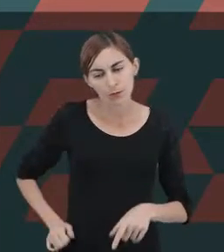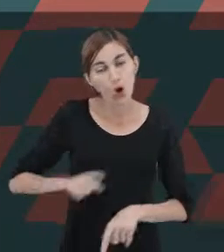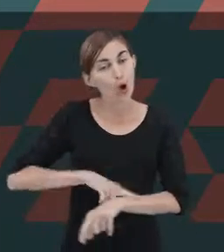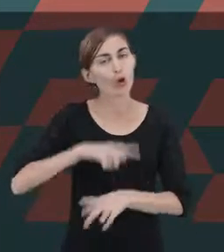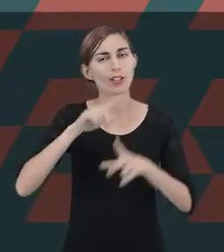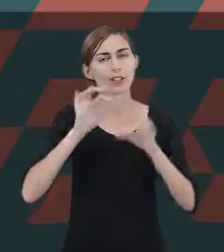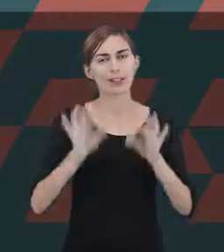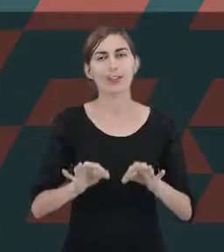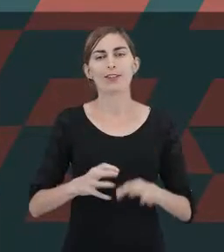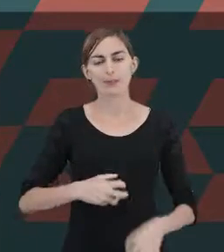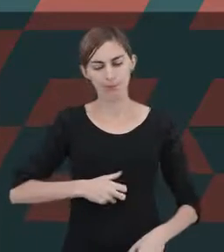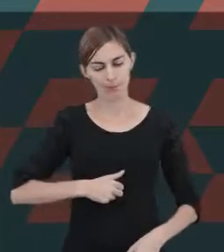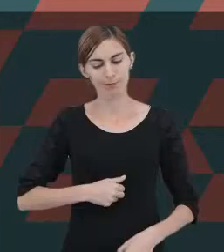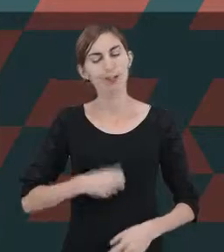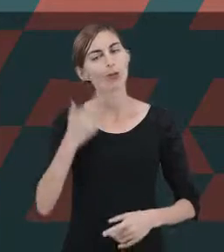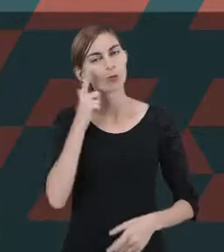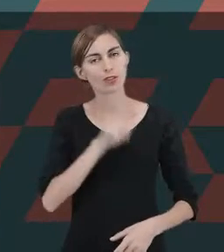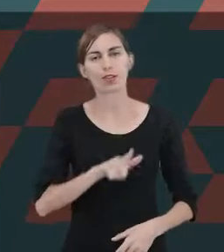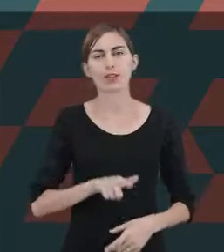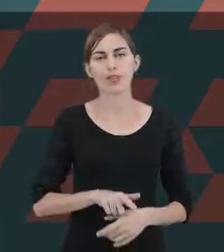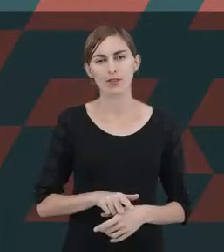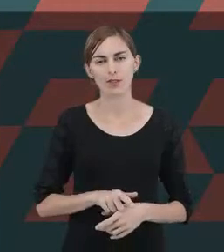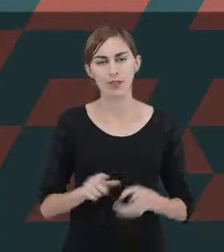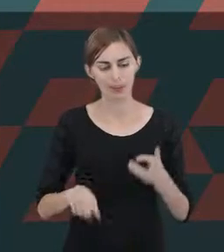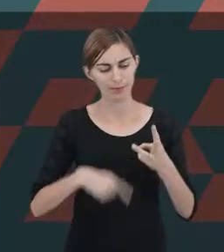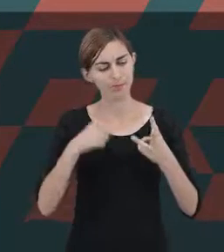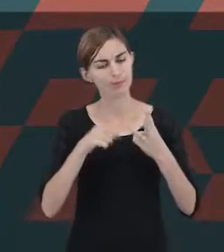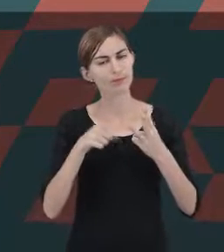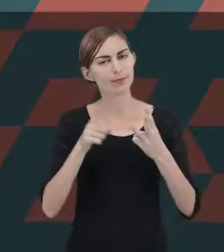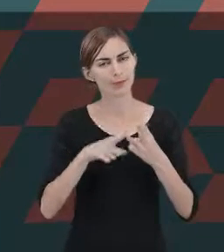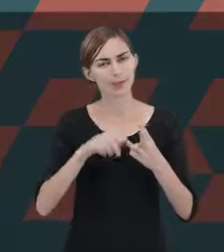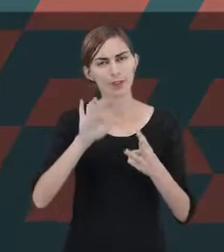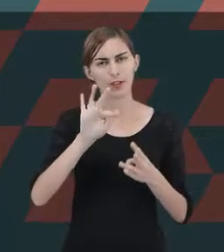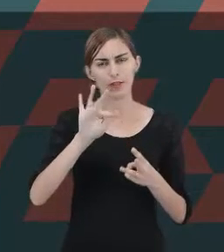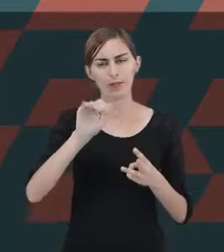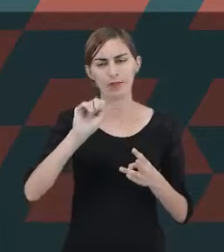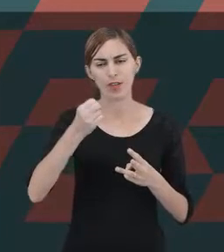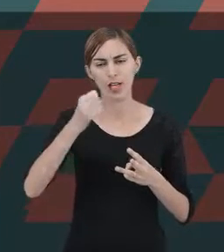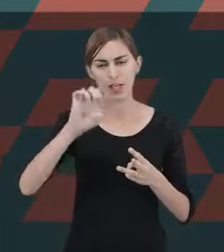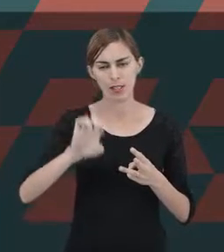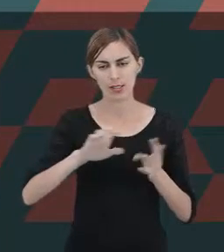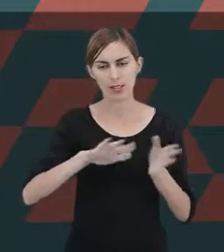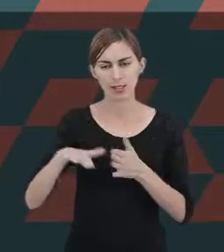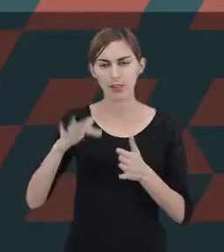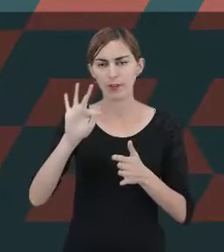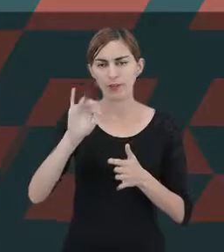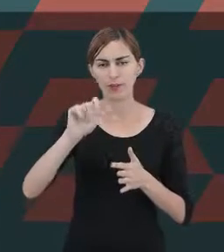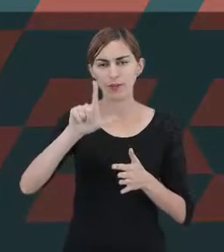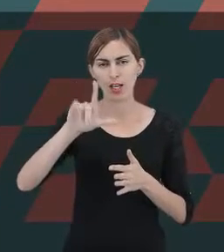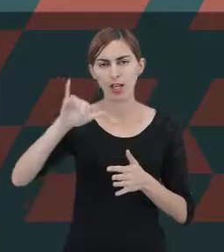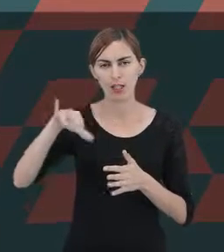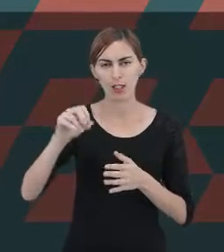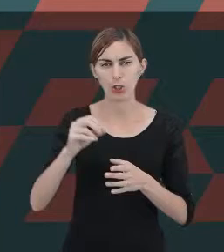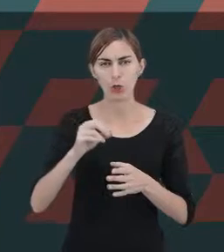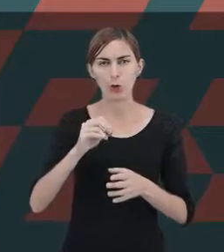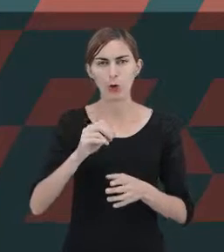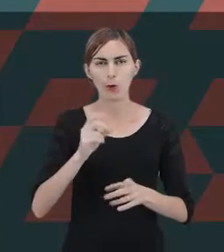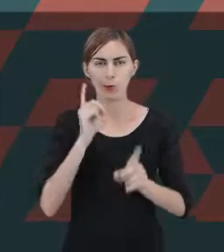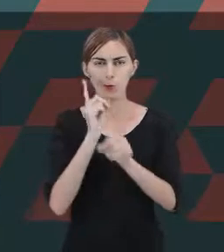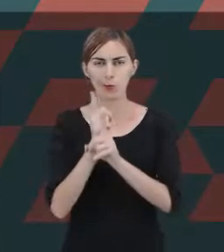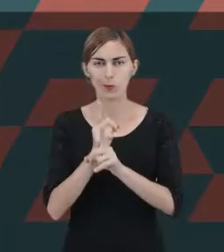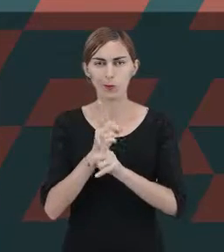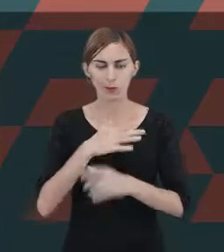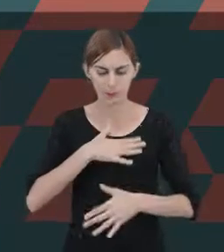por Freud, é justamente o que nós chamamos de fase fálica. Seria o reconhecimento dos órgãos sexuais.